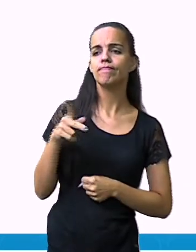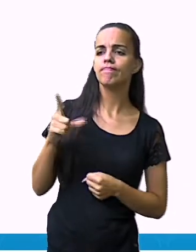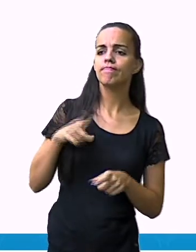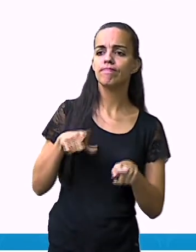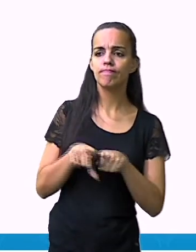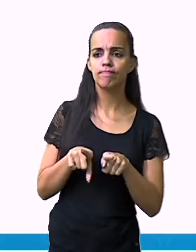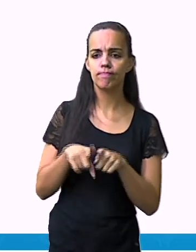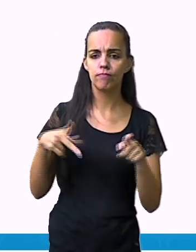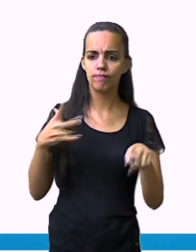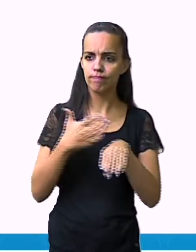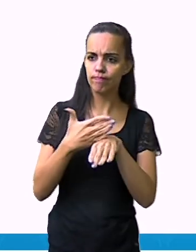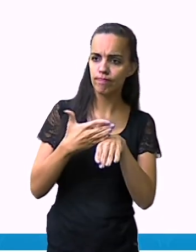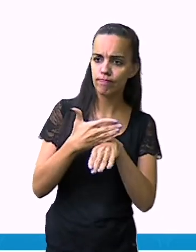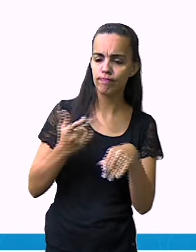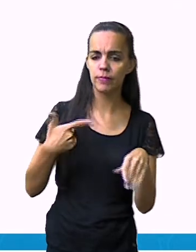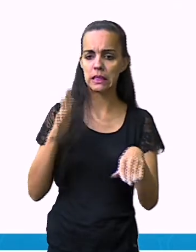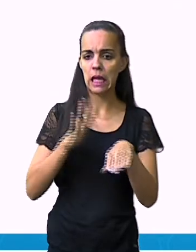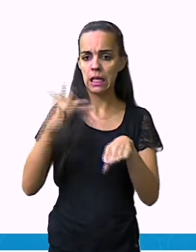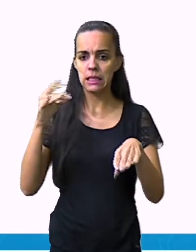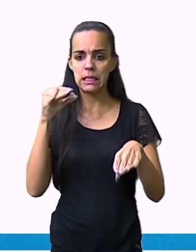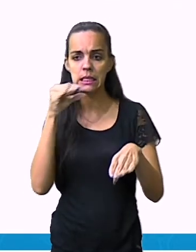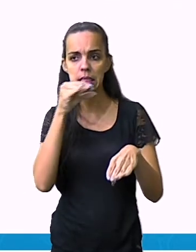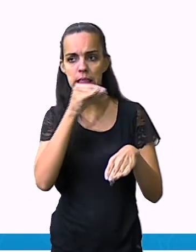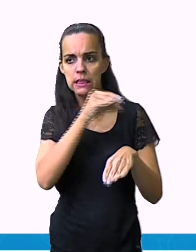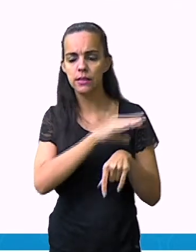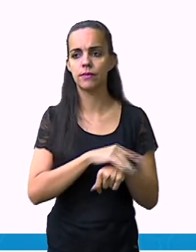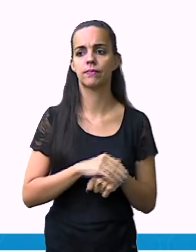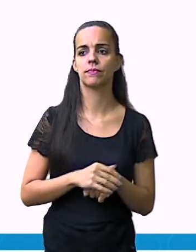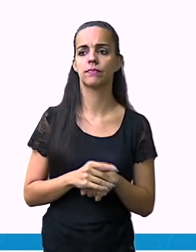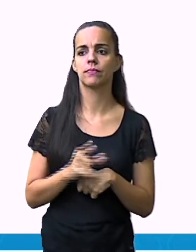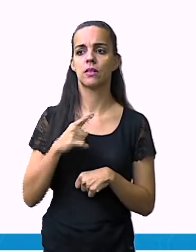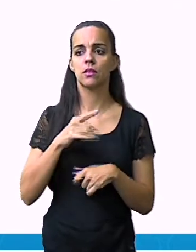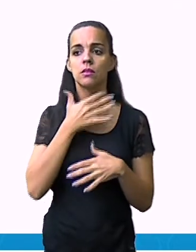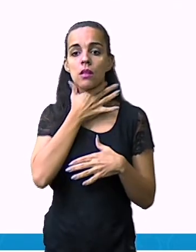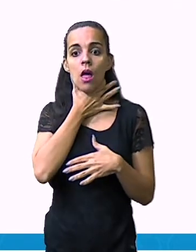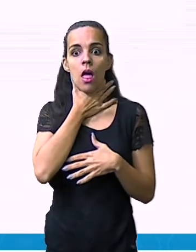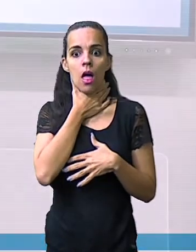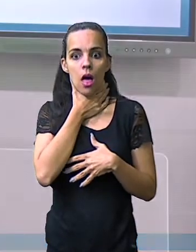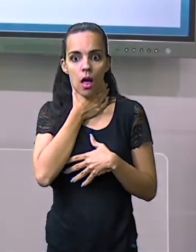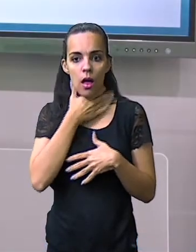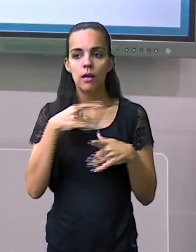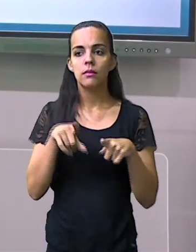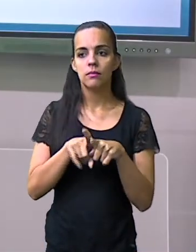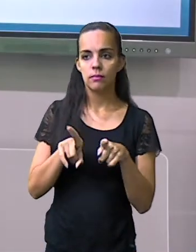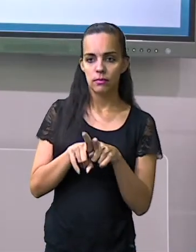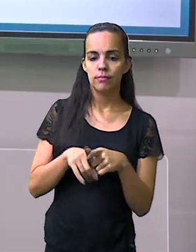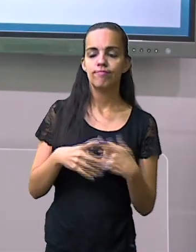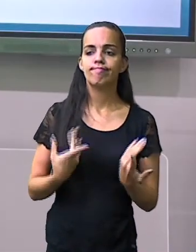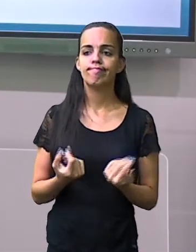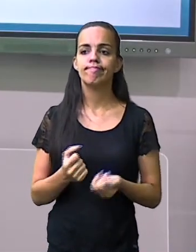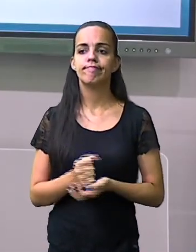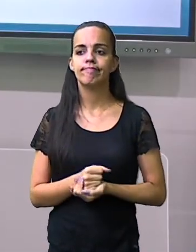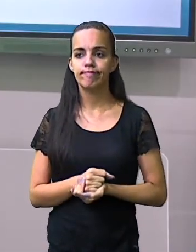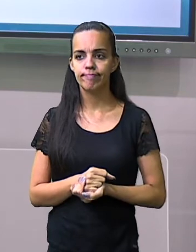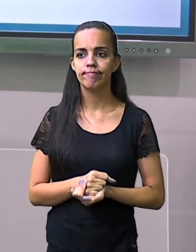de cortes, de queimaduras, asfixia, que é sufocamento,